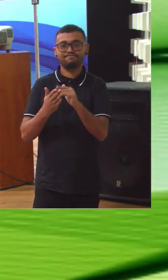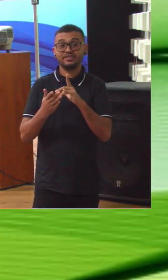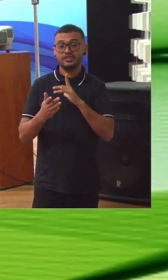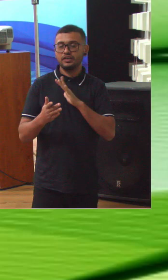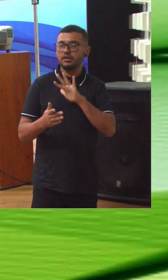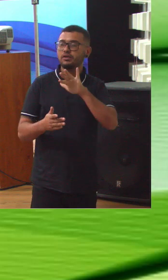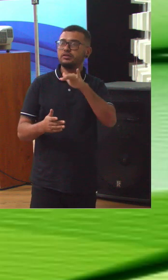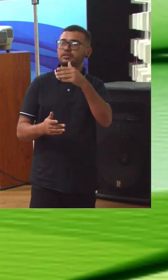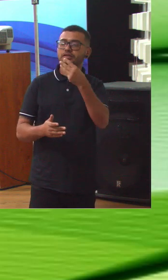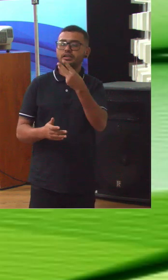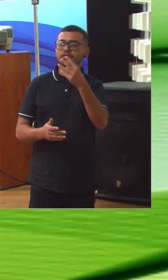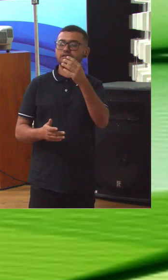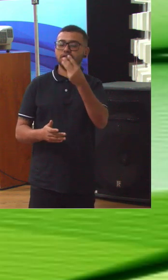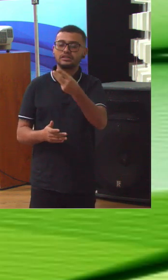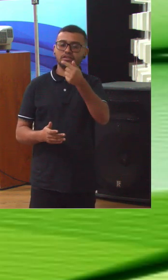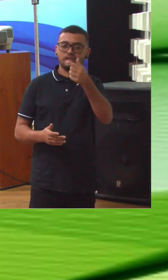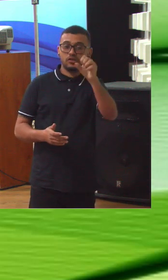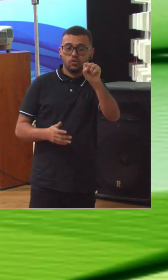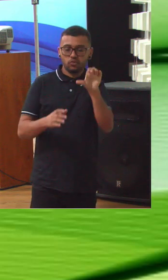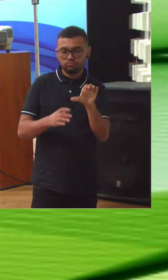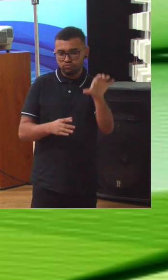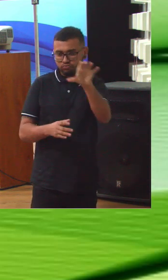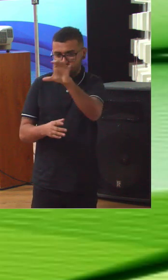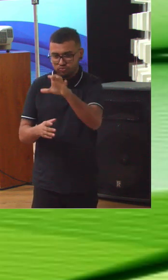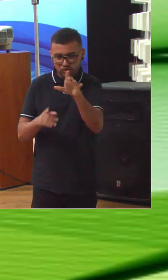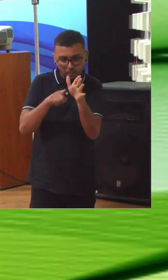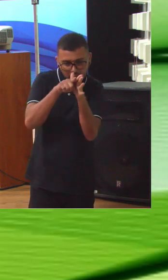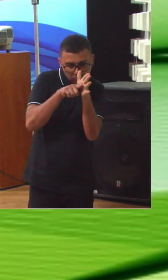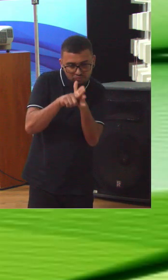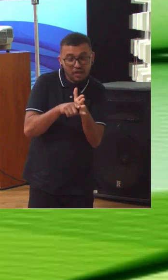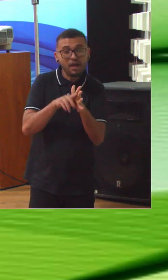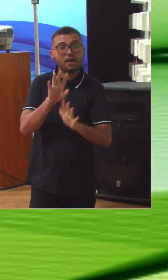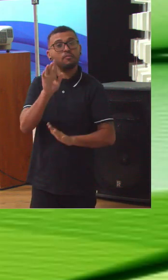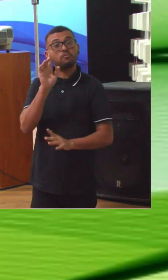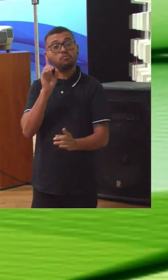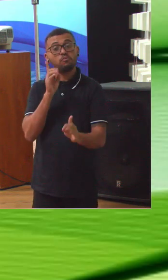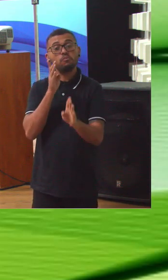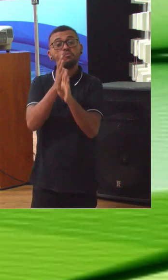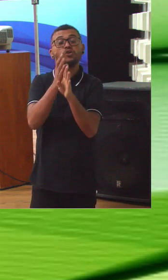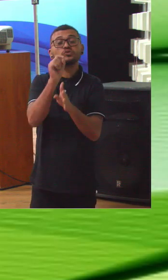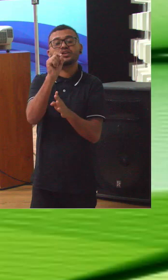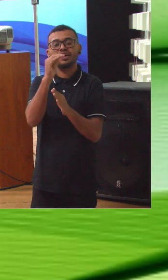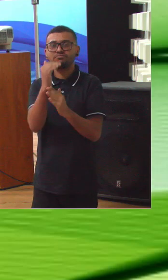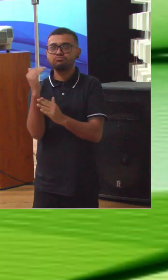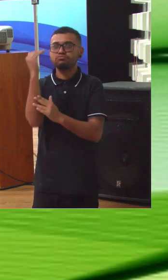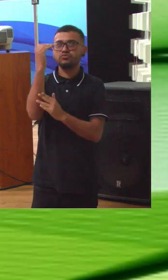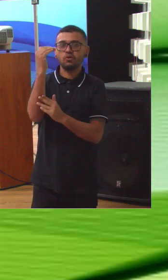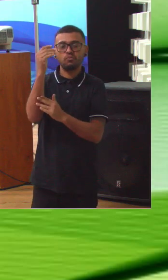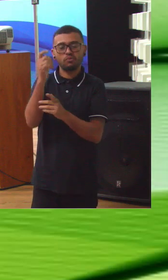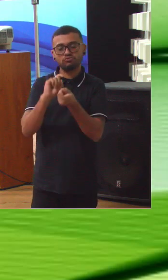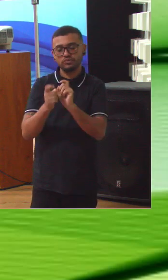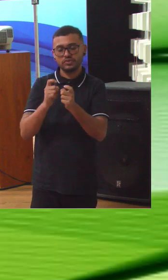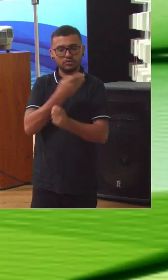378 organizações que representam o topo da administração pública.